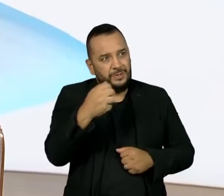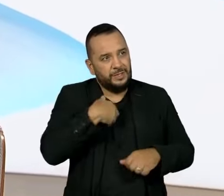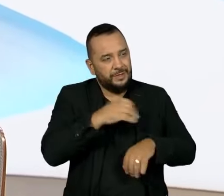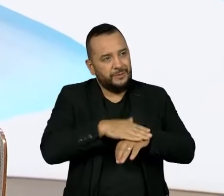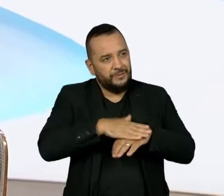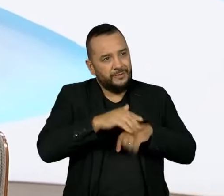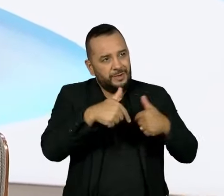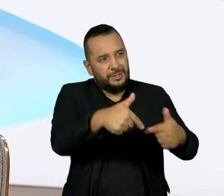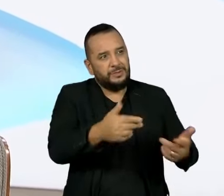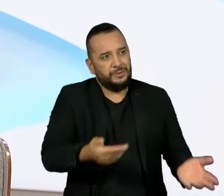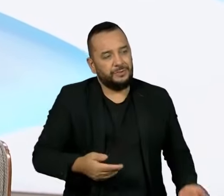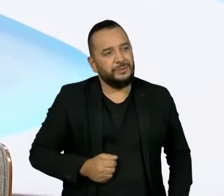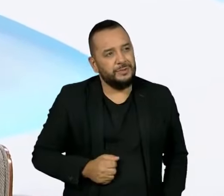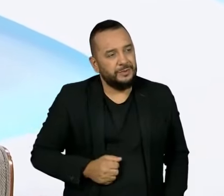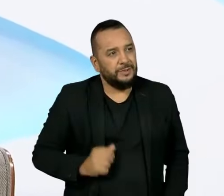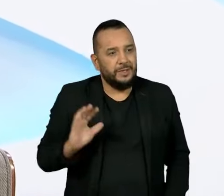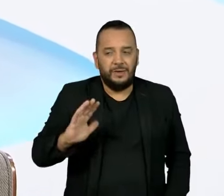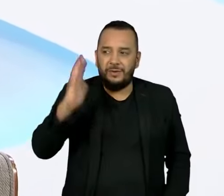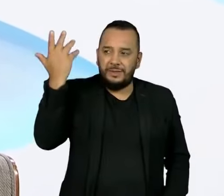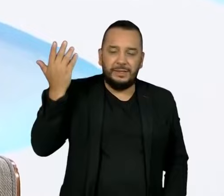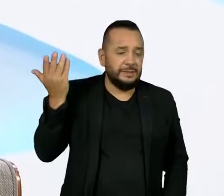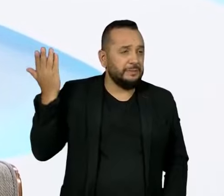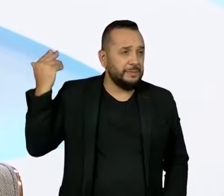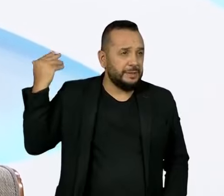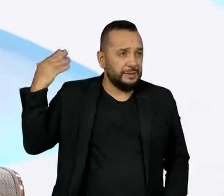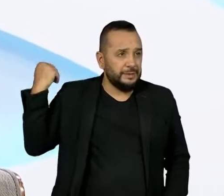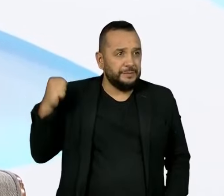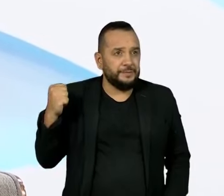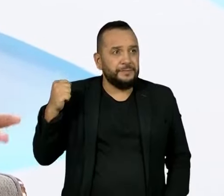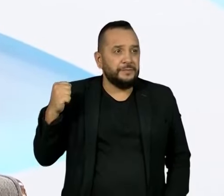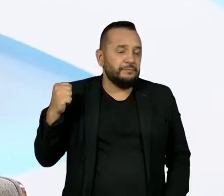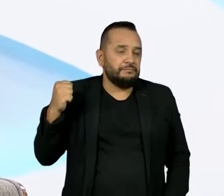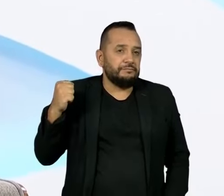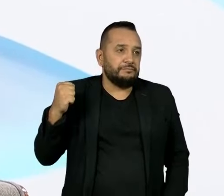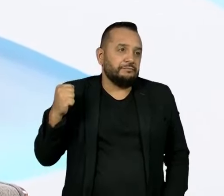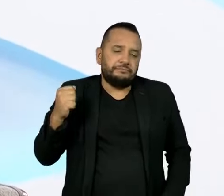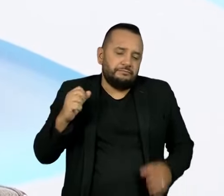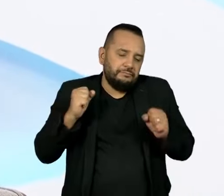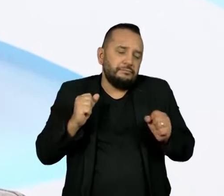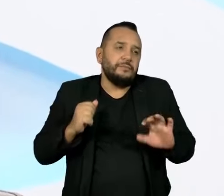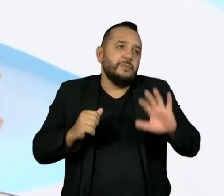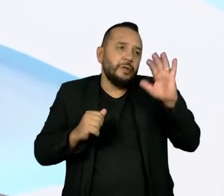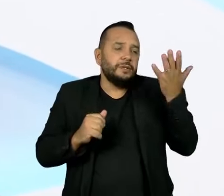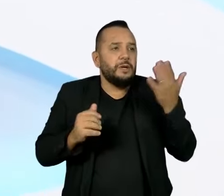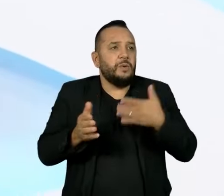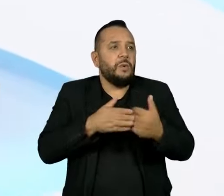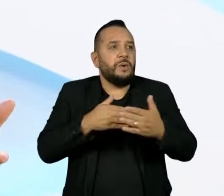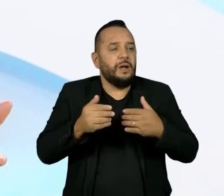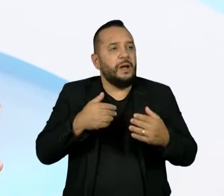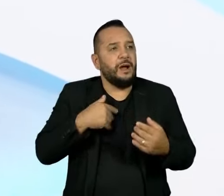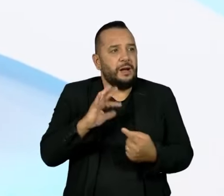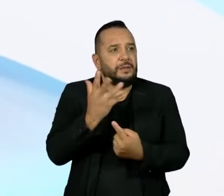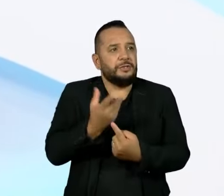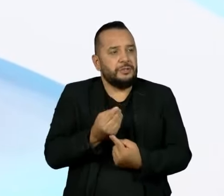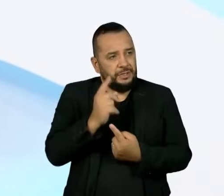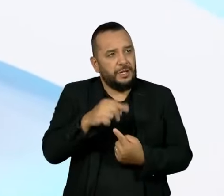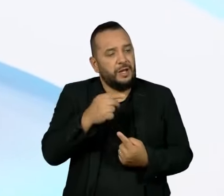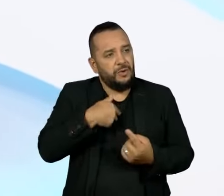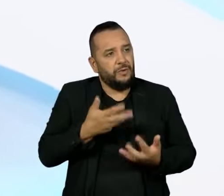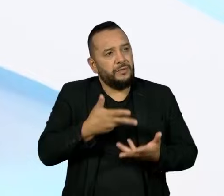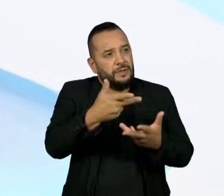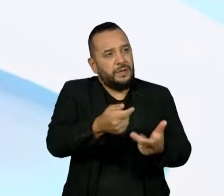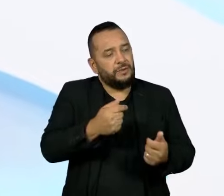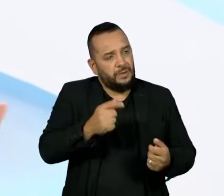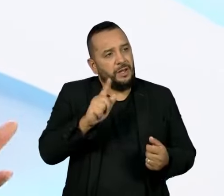Eu acho que o que aconteceu aconteceria com qualquer artista que é ser convidado e que é uma grande honra e